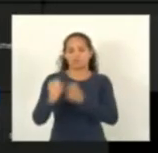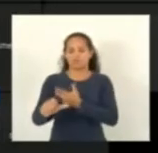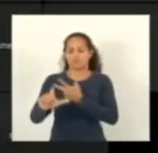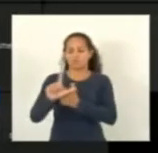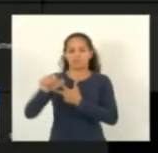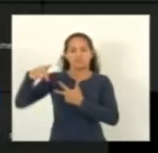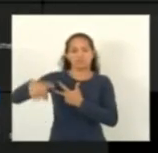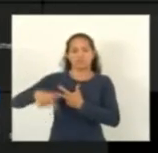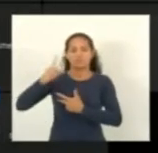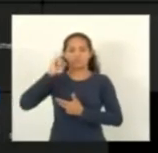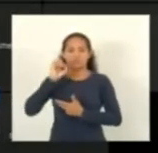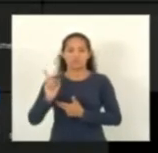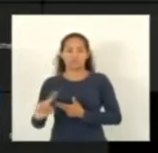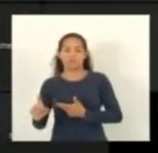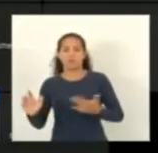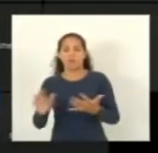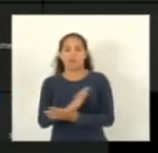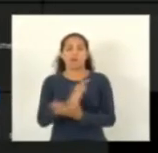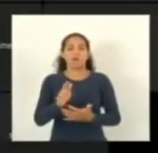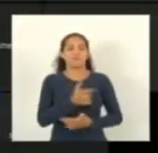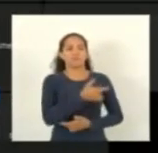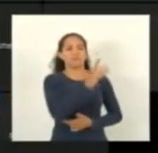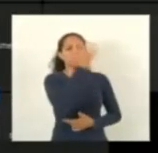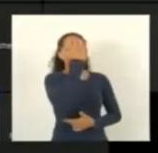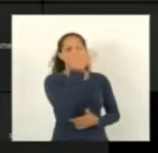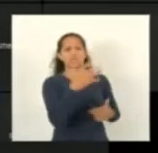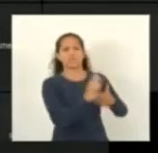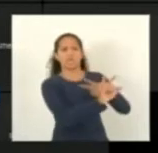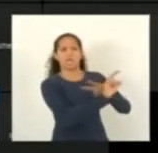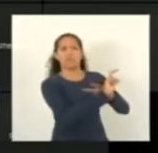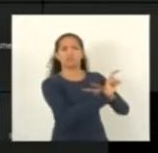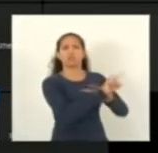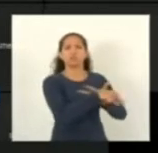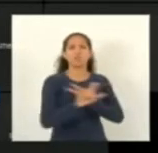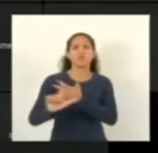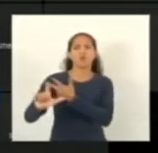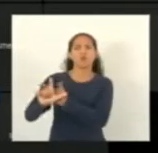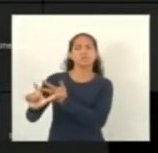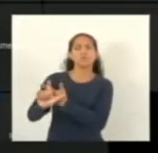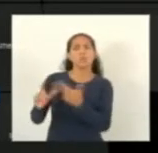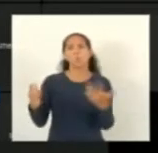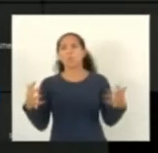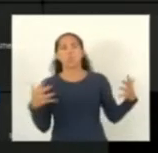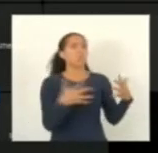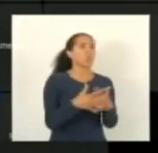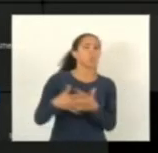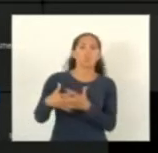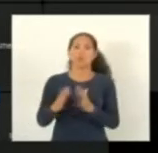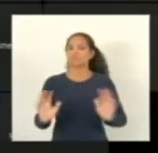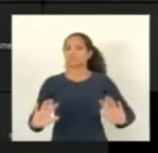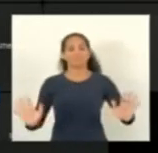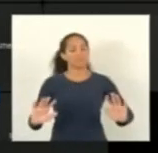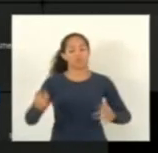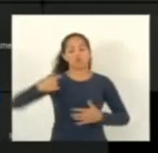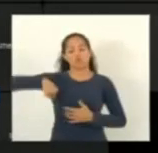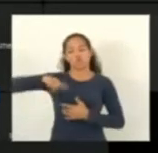nós somos confundidos com as vezes a atuação do executivo o que não é o papel nosso é fiscalizar legislar